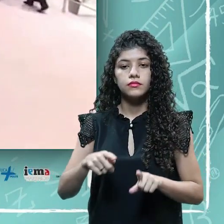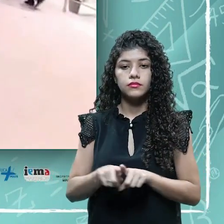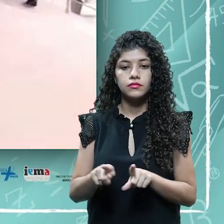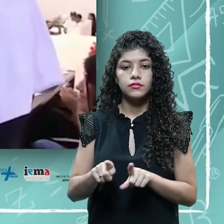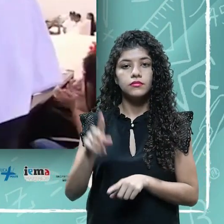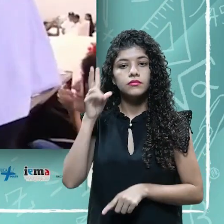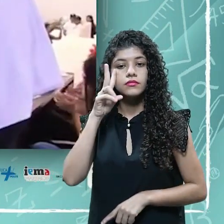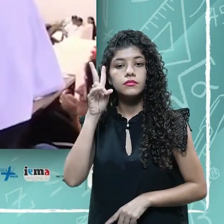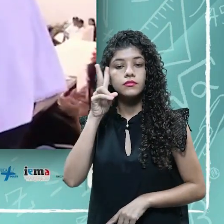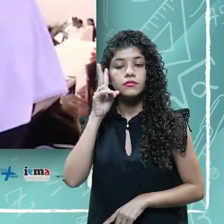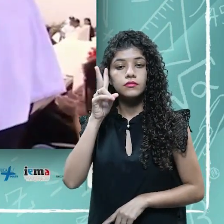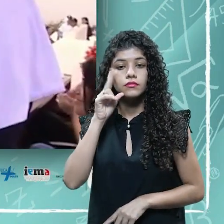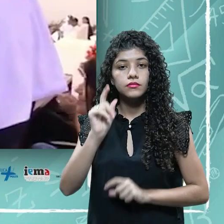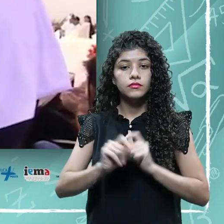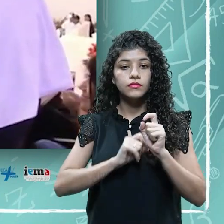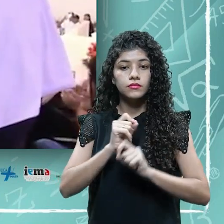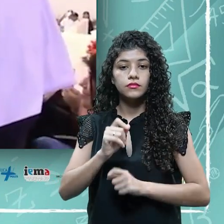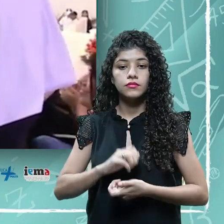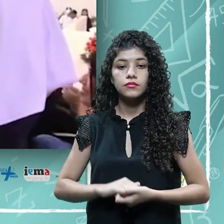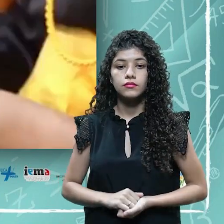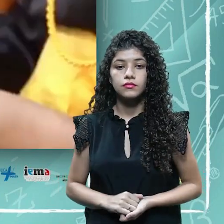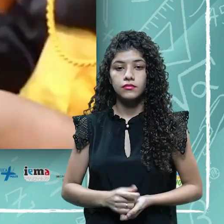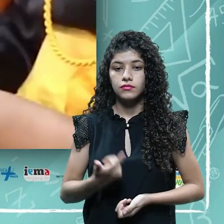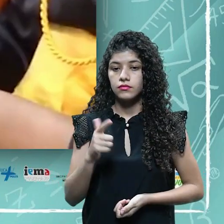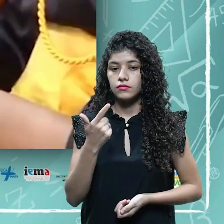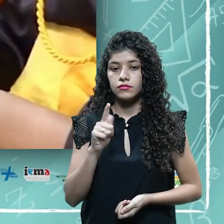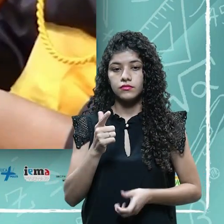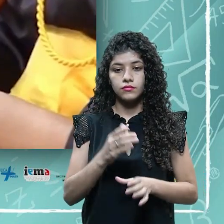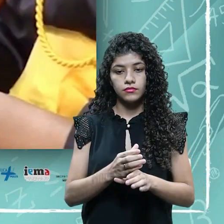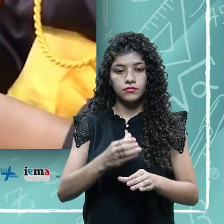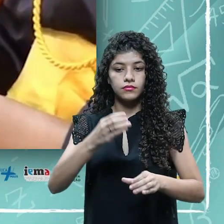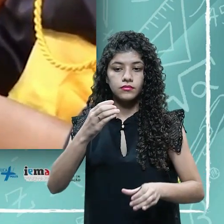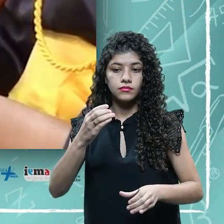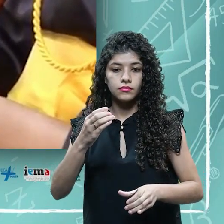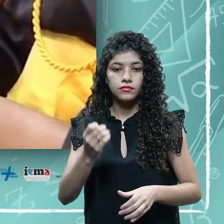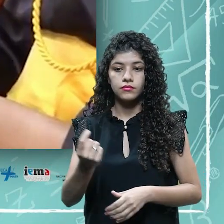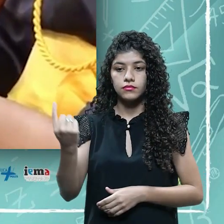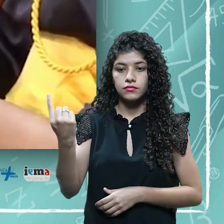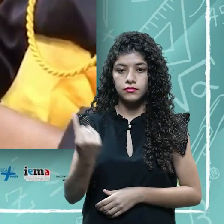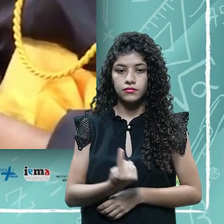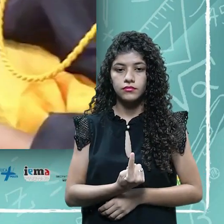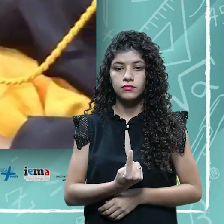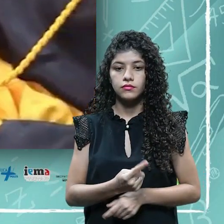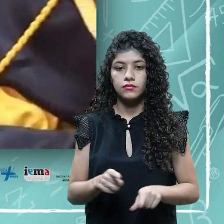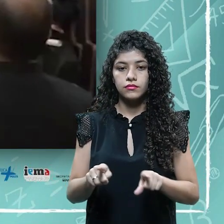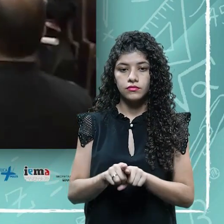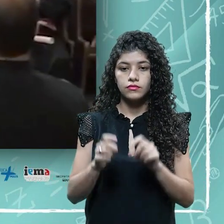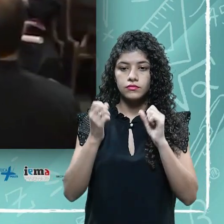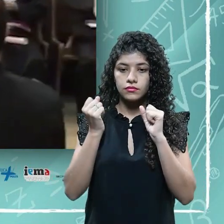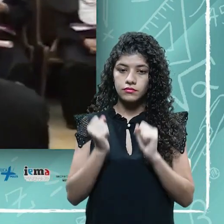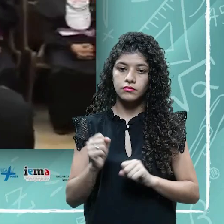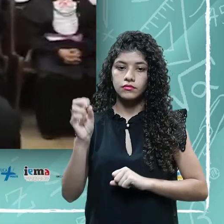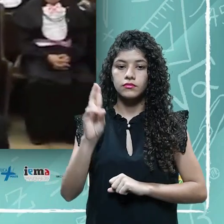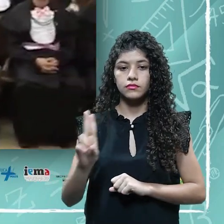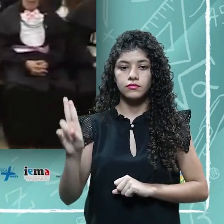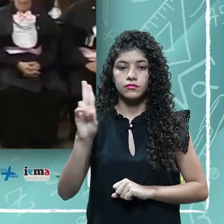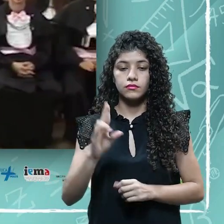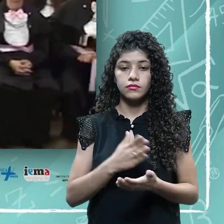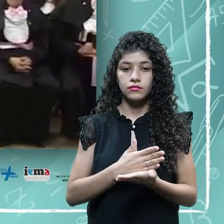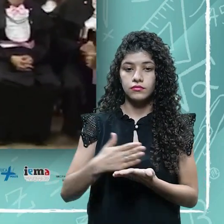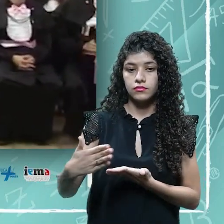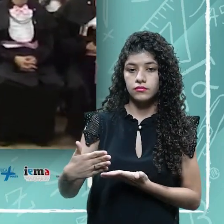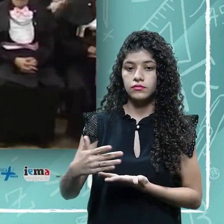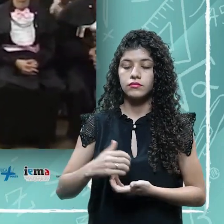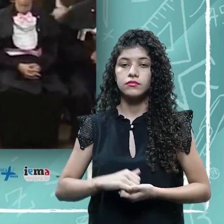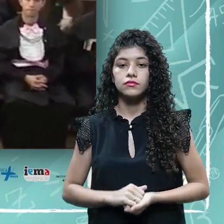vale lembrar que nas solenidades da UFMA, não distribuímos canudos. Caso ele tenha vindo no aluguel de sua beca, você pode utilizá-lo